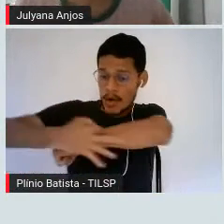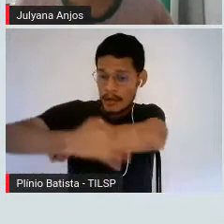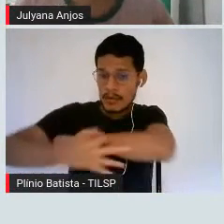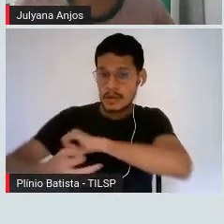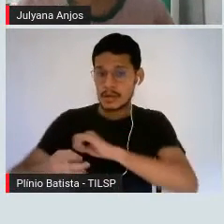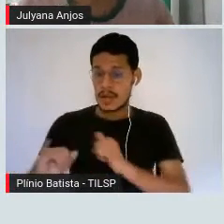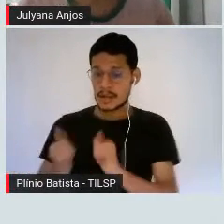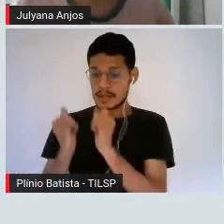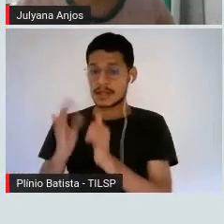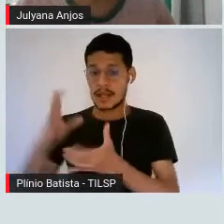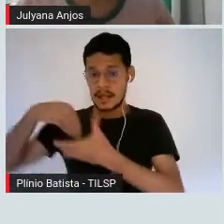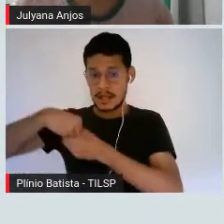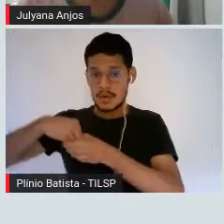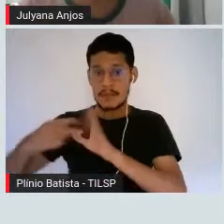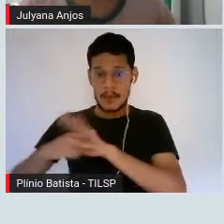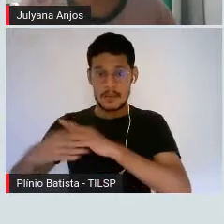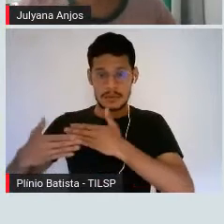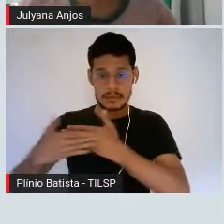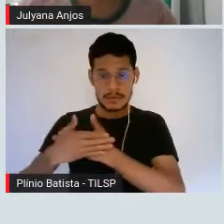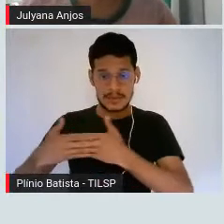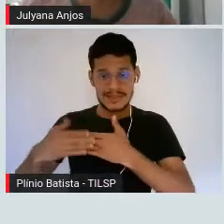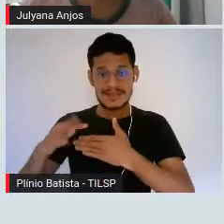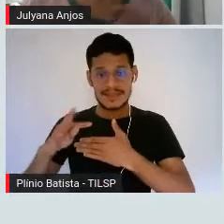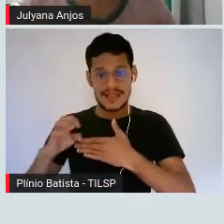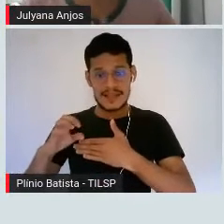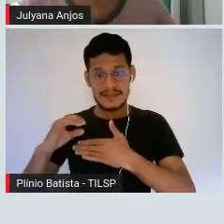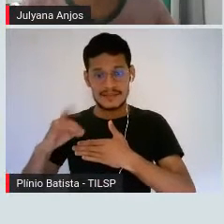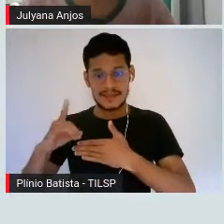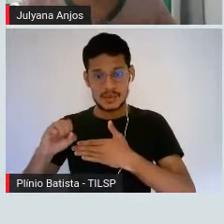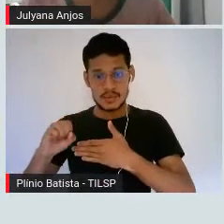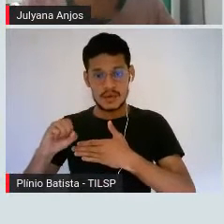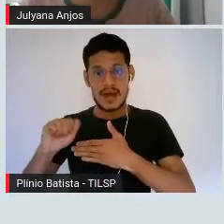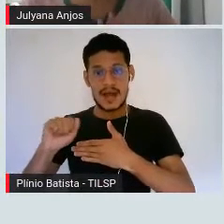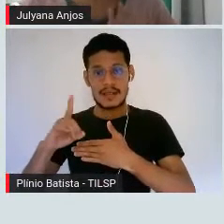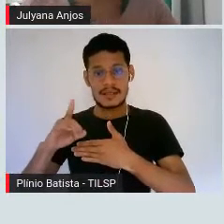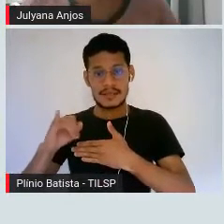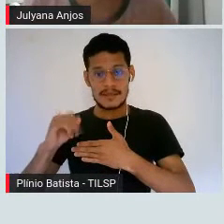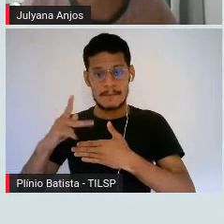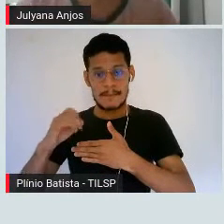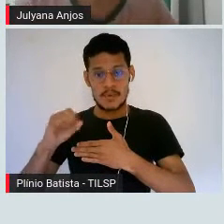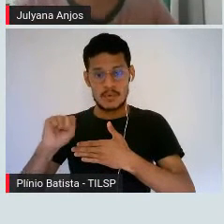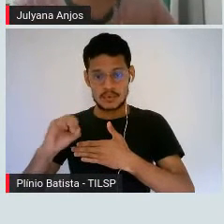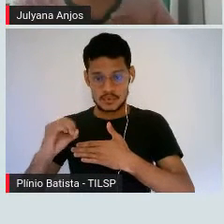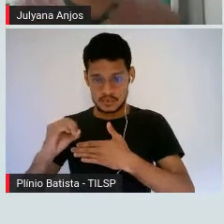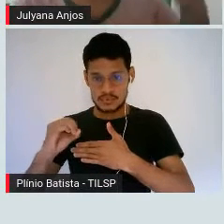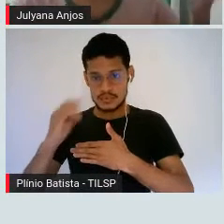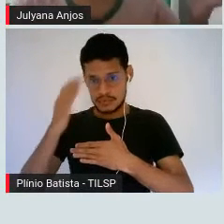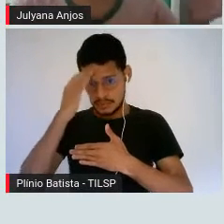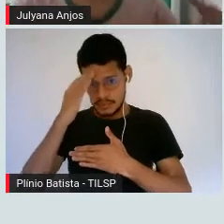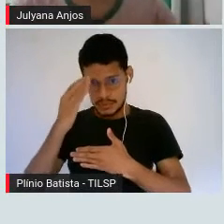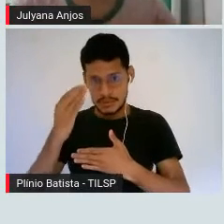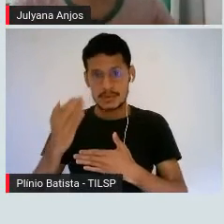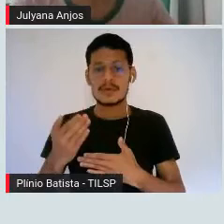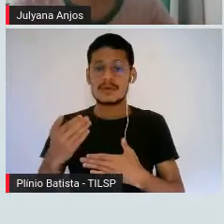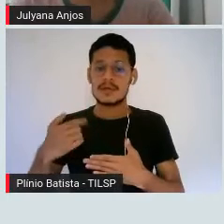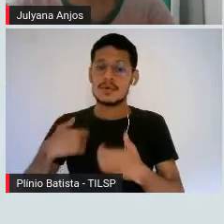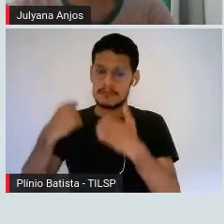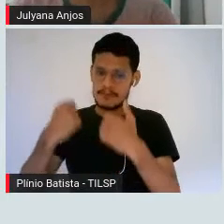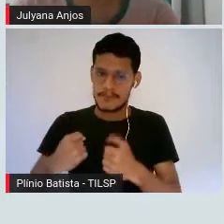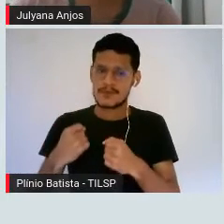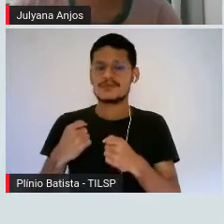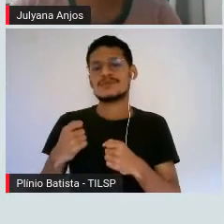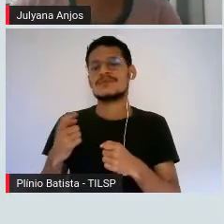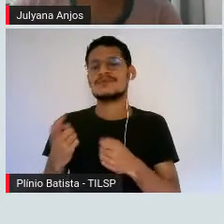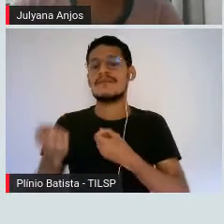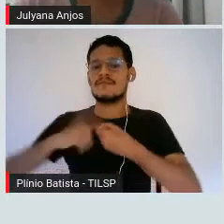reservar no meu tecido de pouso. Espero que tenha dado para entender, mas eu acho que eu posso voltar em outro momento. Agora eu vou ter que dar com a senuidade